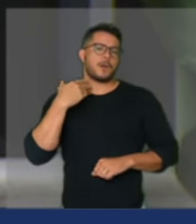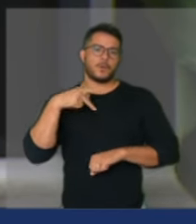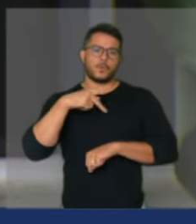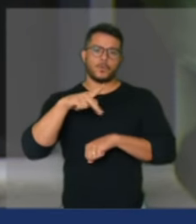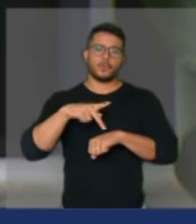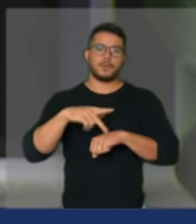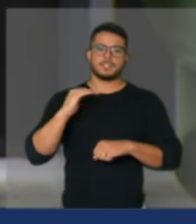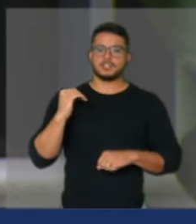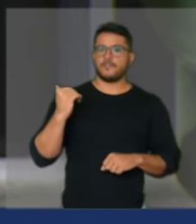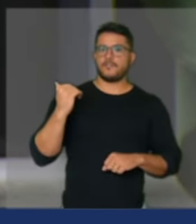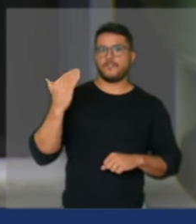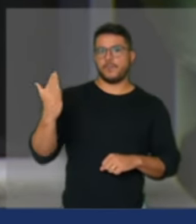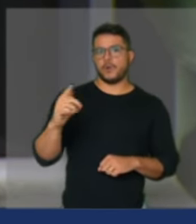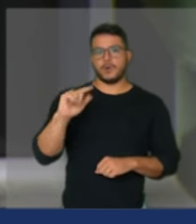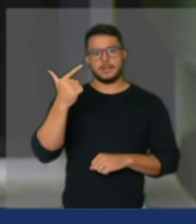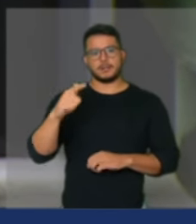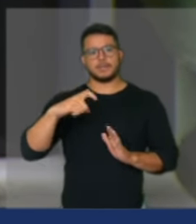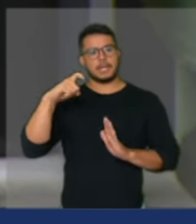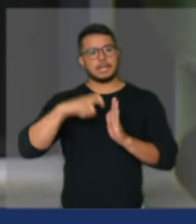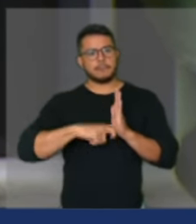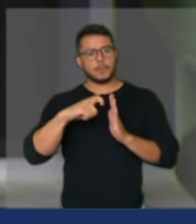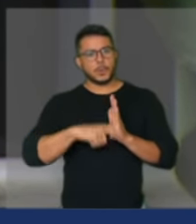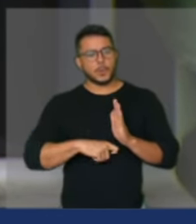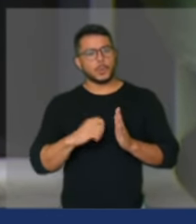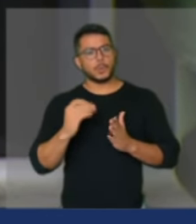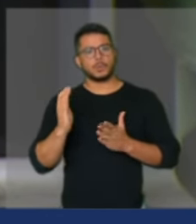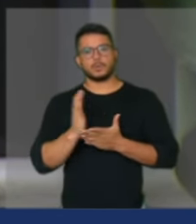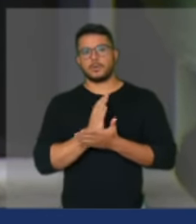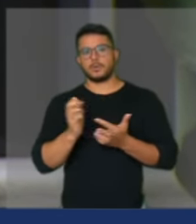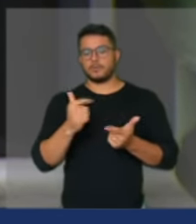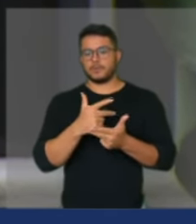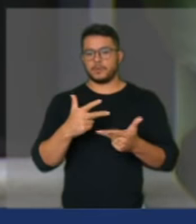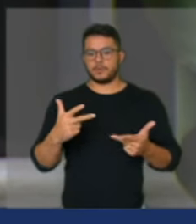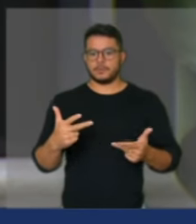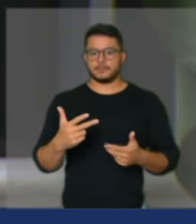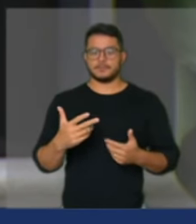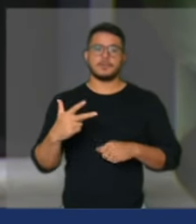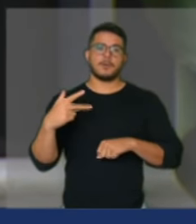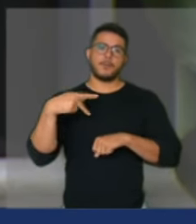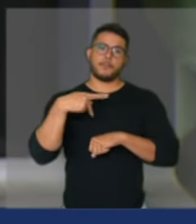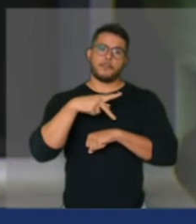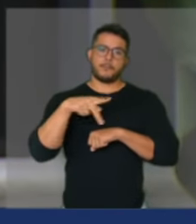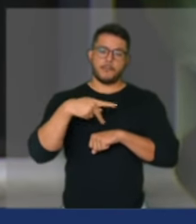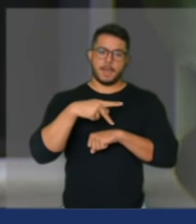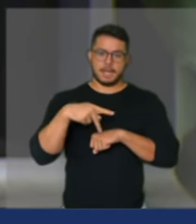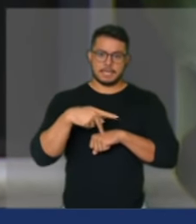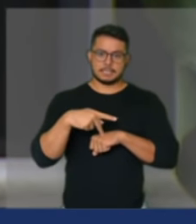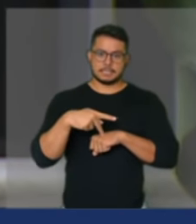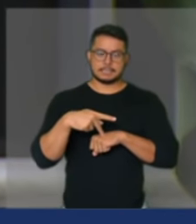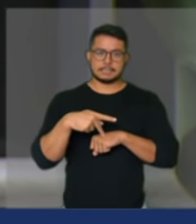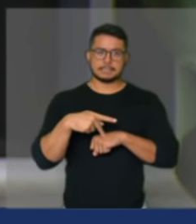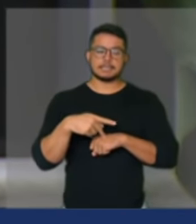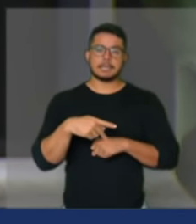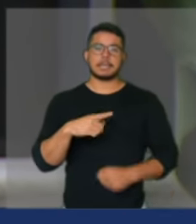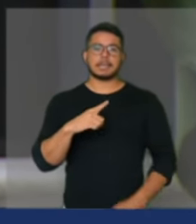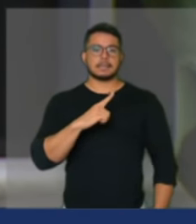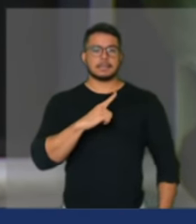os países que adotam essas